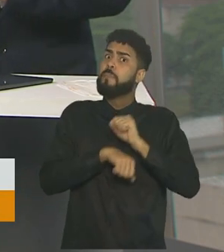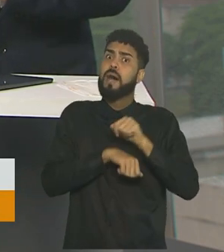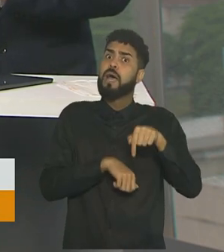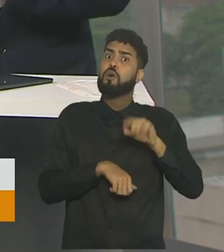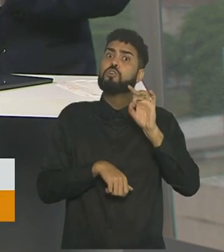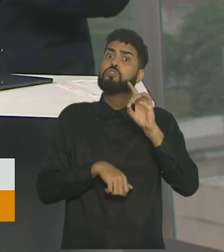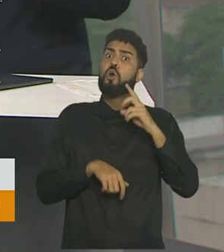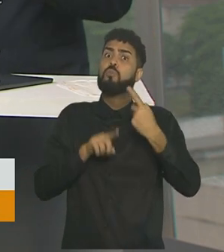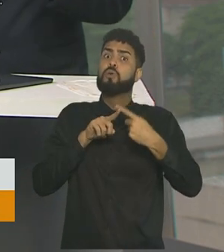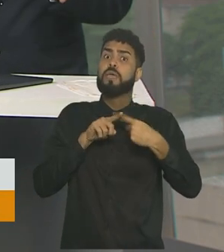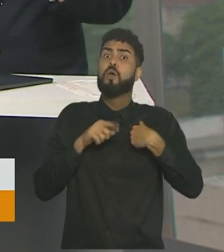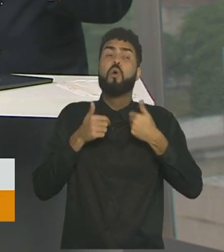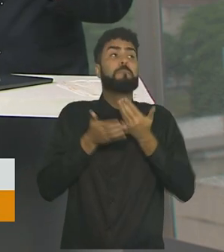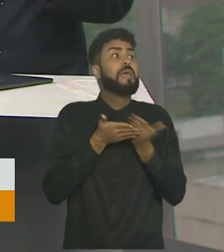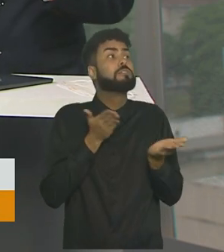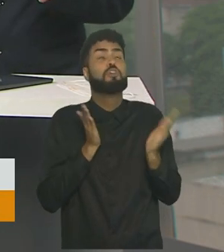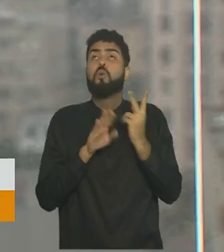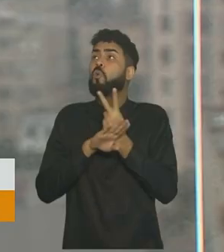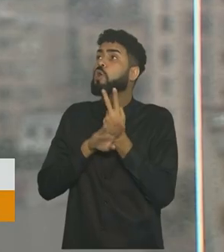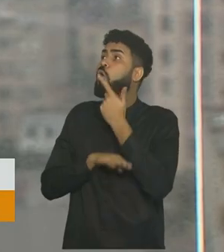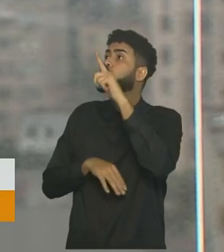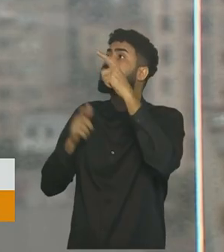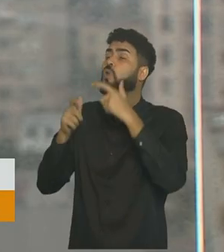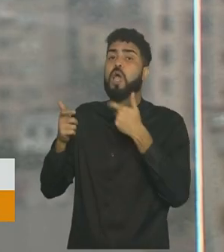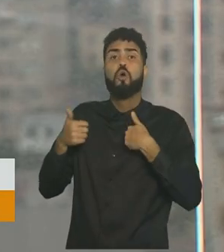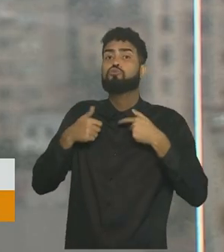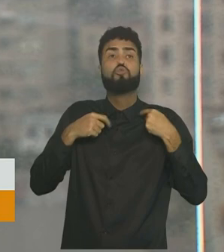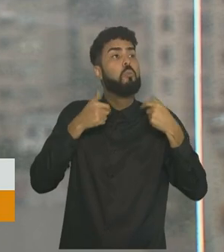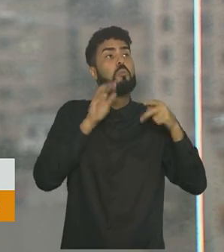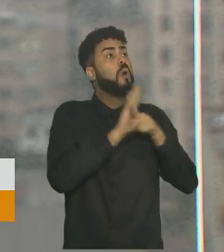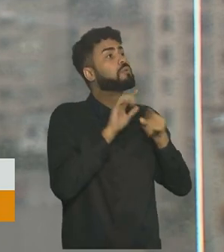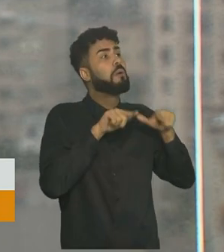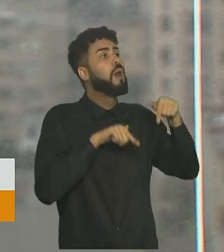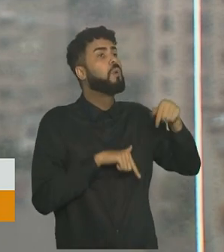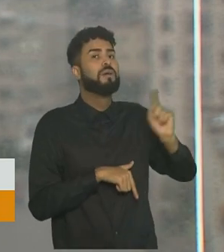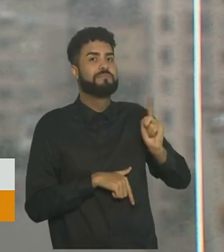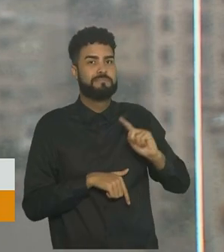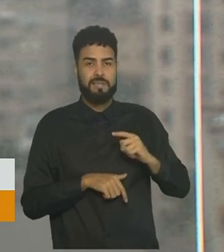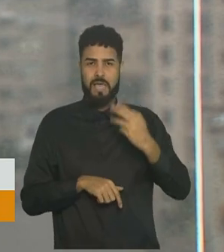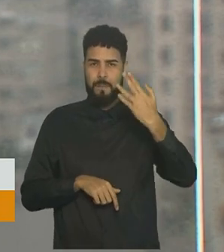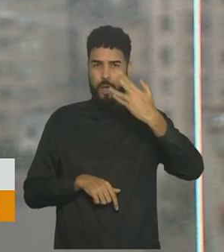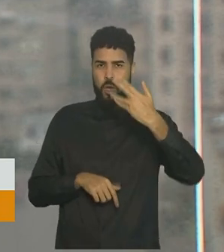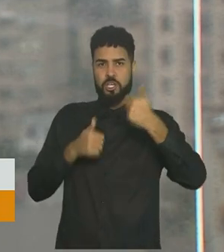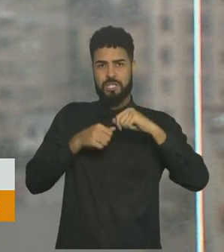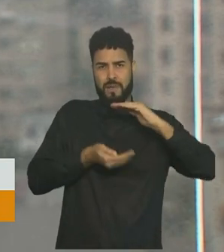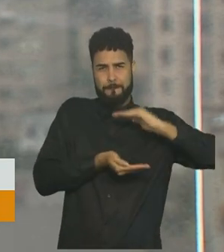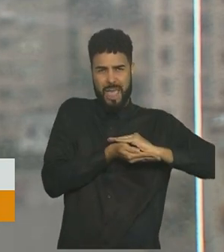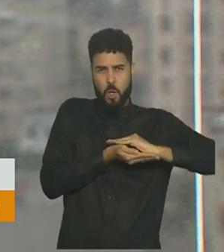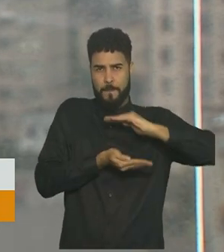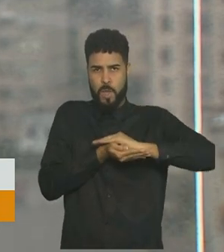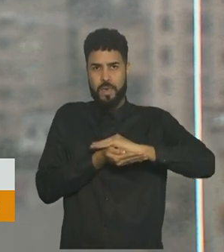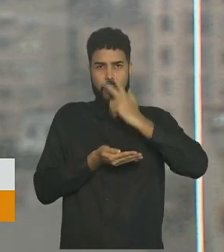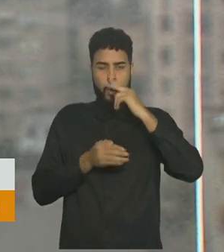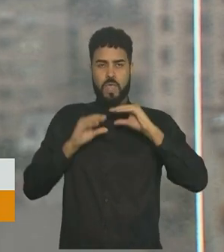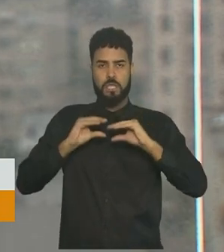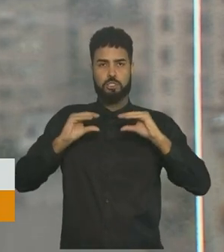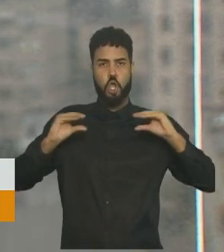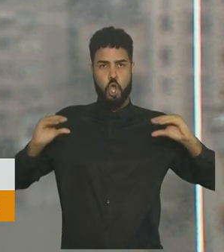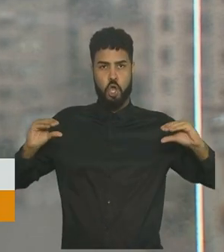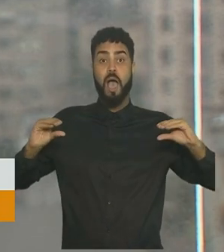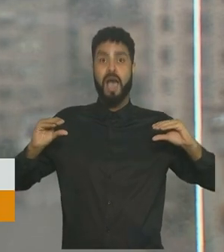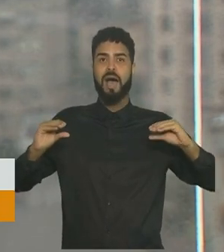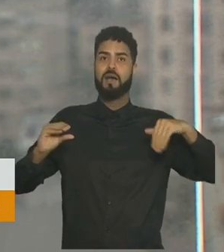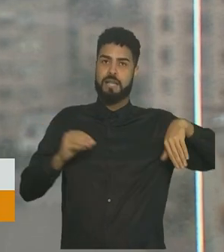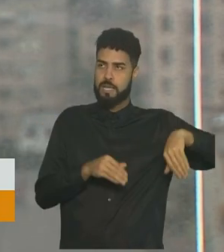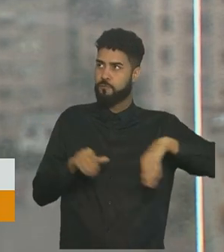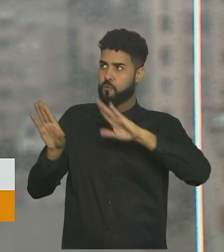porque tinha se perdido. A maconha estava prensada em forma de tijolos e foi enviada para a perícia. O